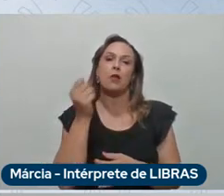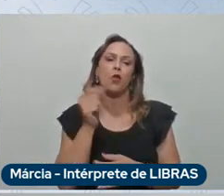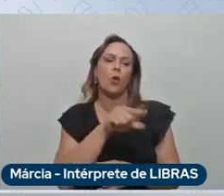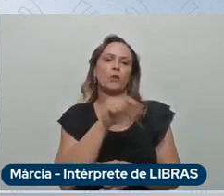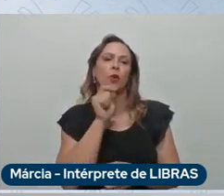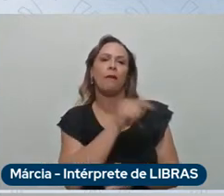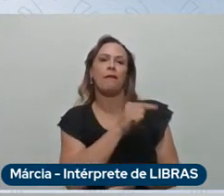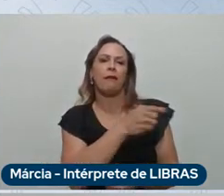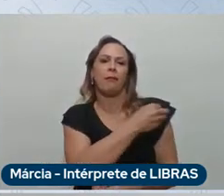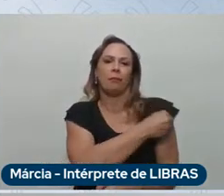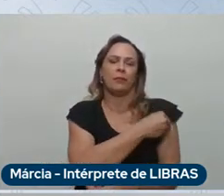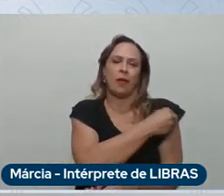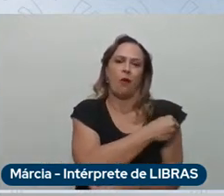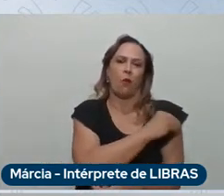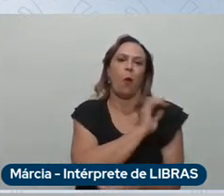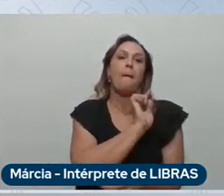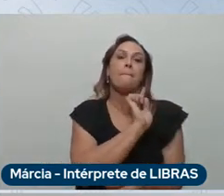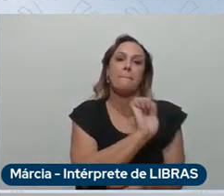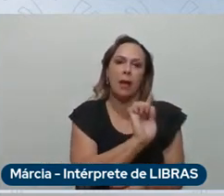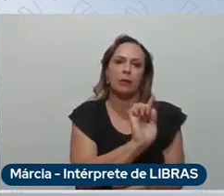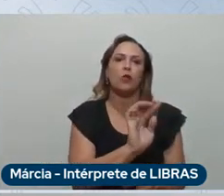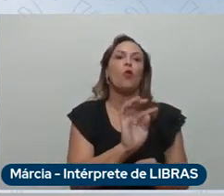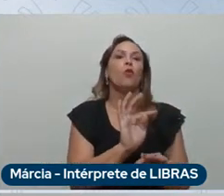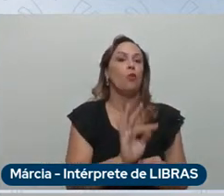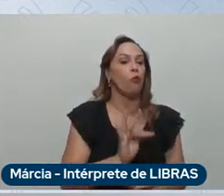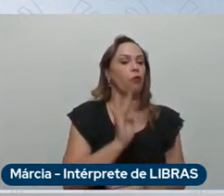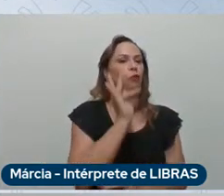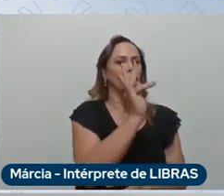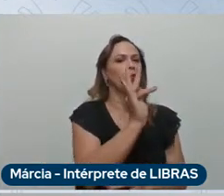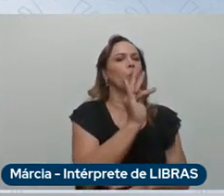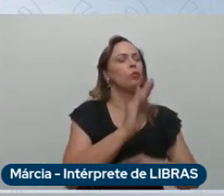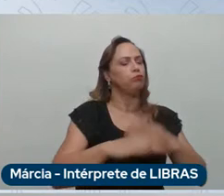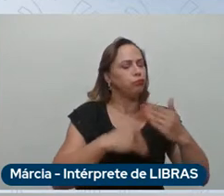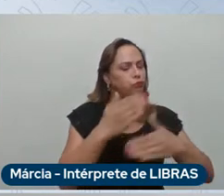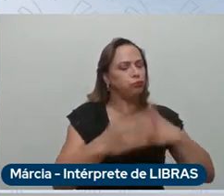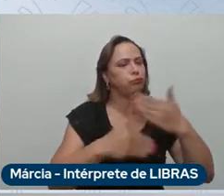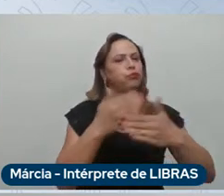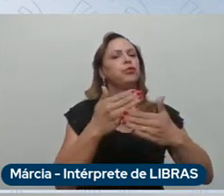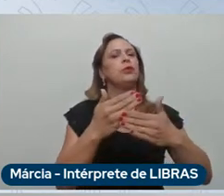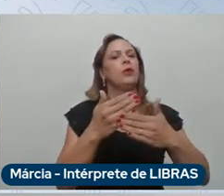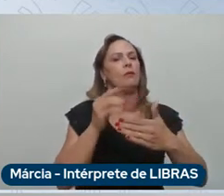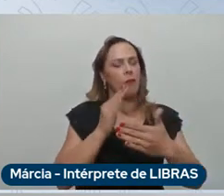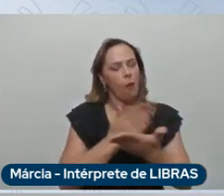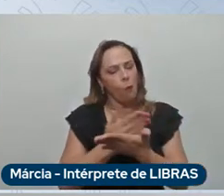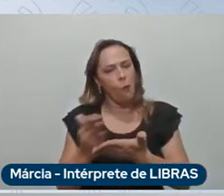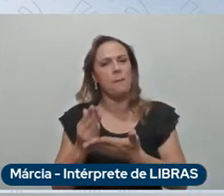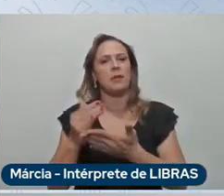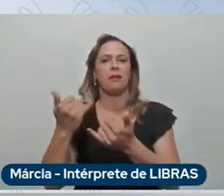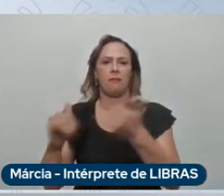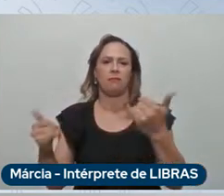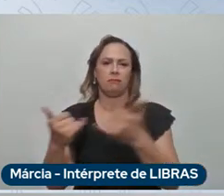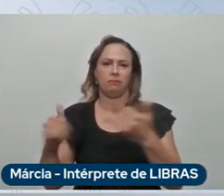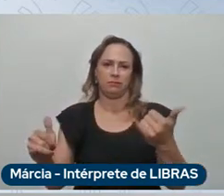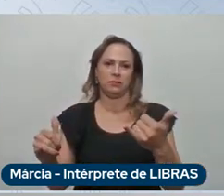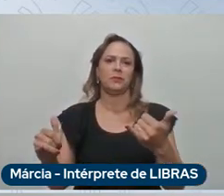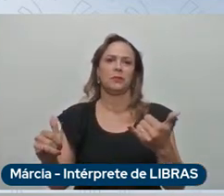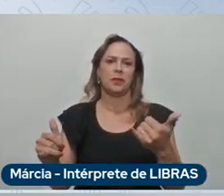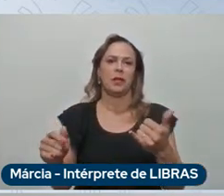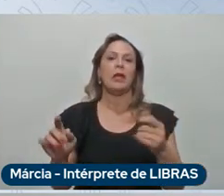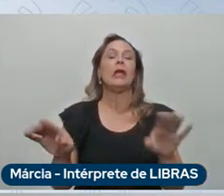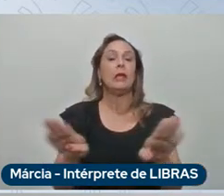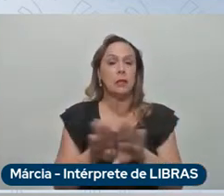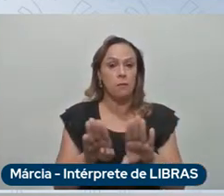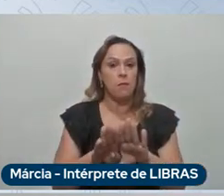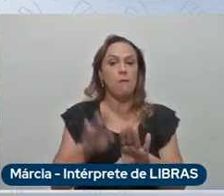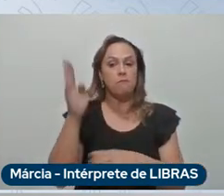privilegiada porque poderá oferecer aos clientes do setor várias possibilidades